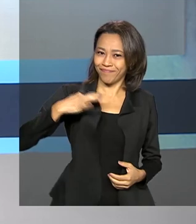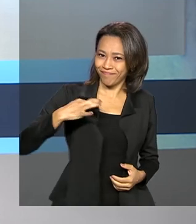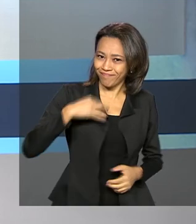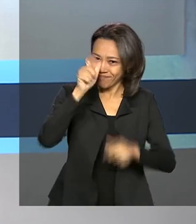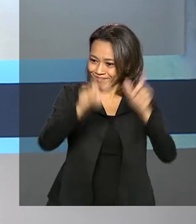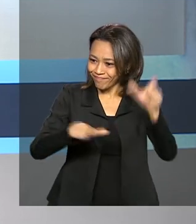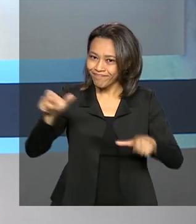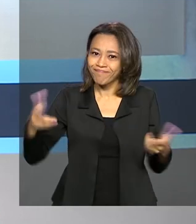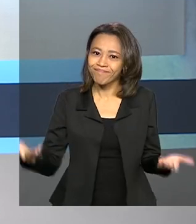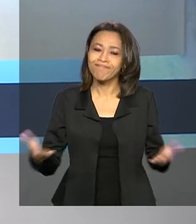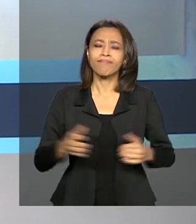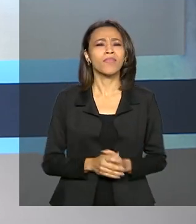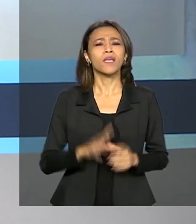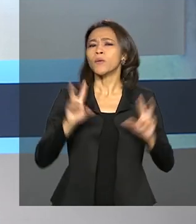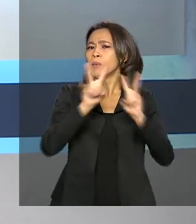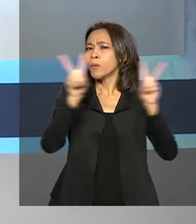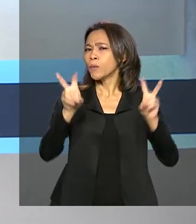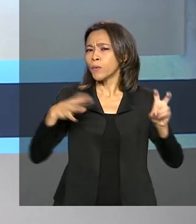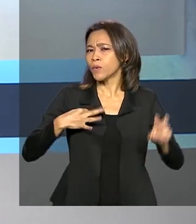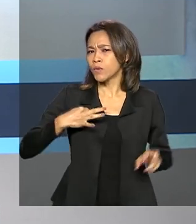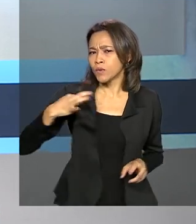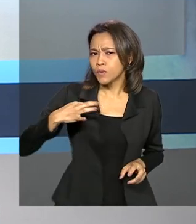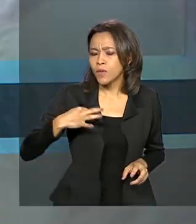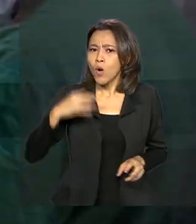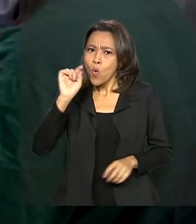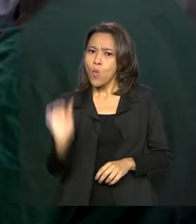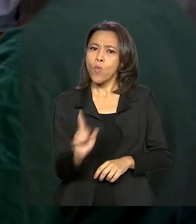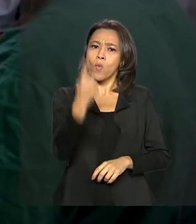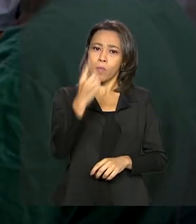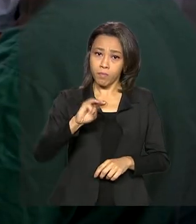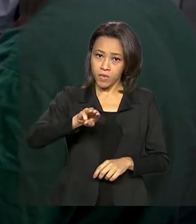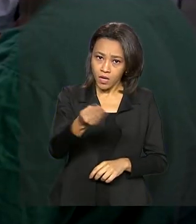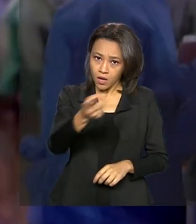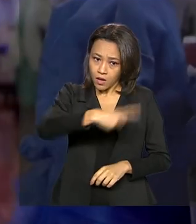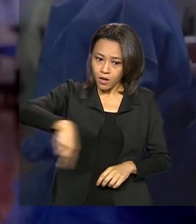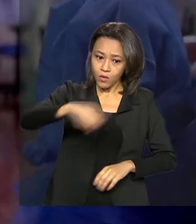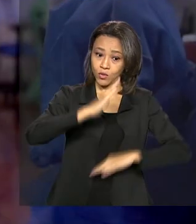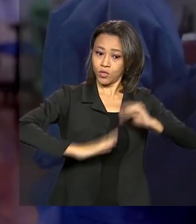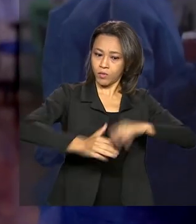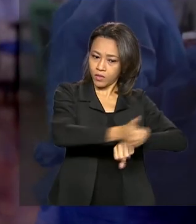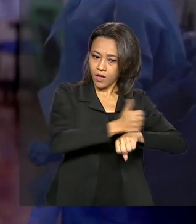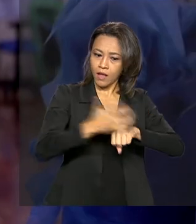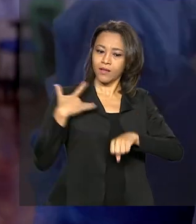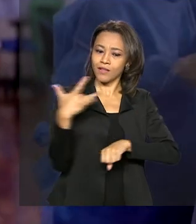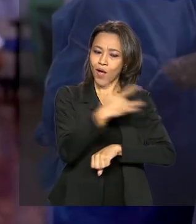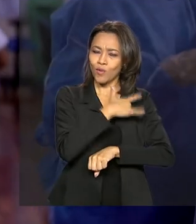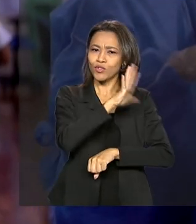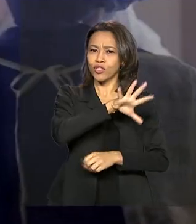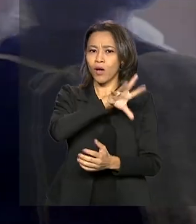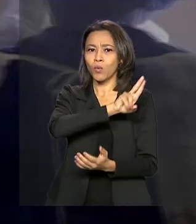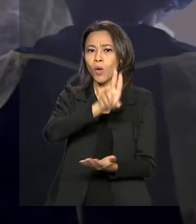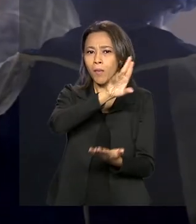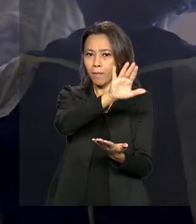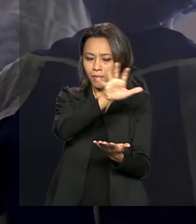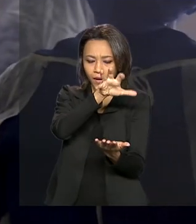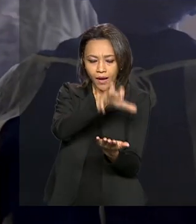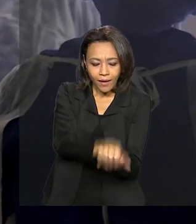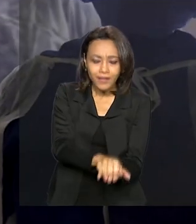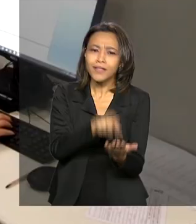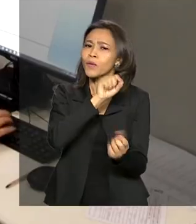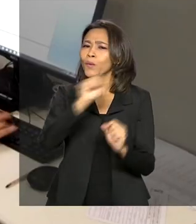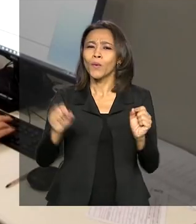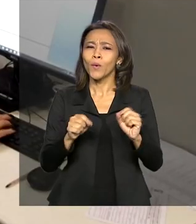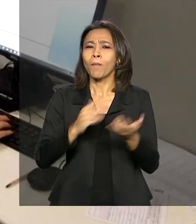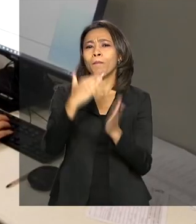E por falar em solidariedade, mais de um milhão de profissionais da saúde estão cadastrados no programa O Brasil Conta